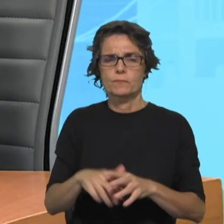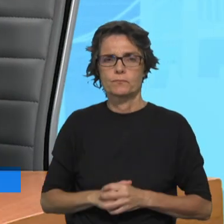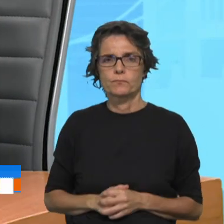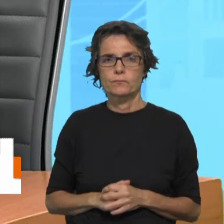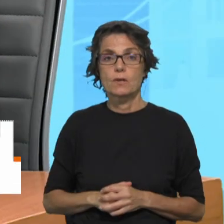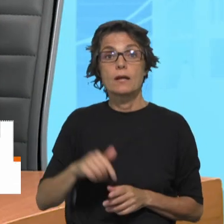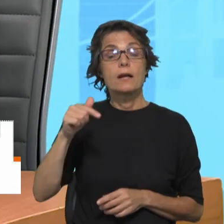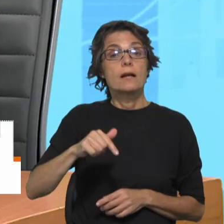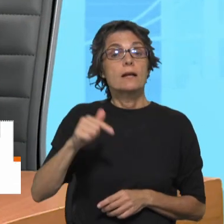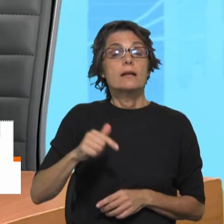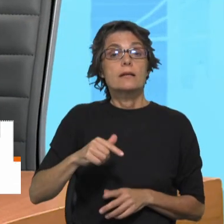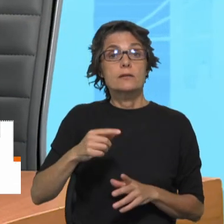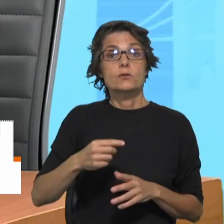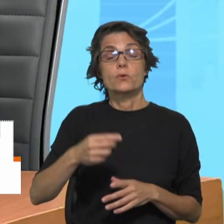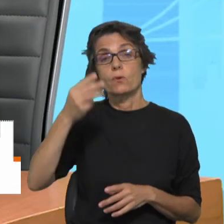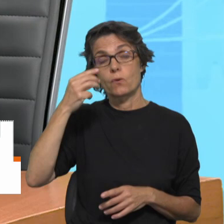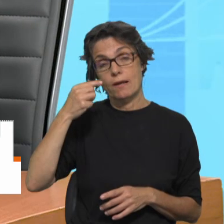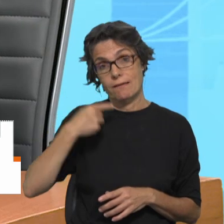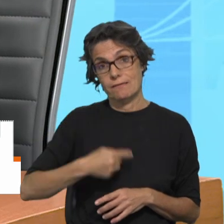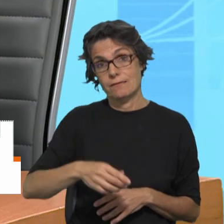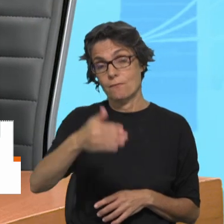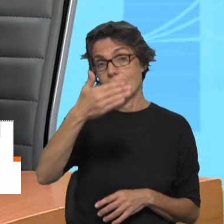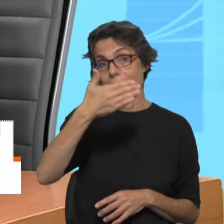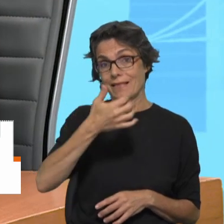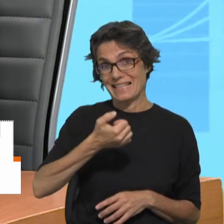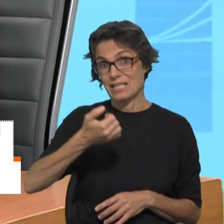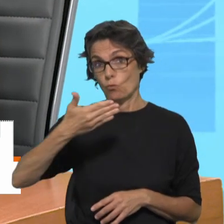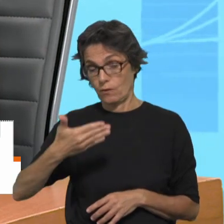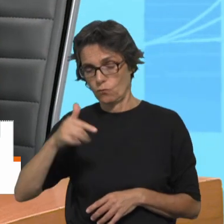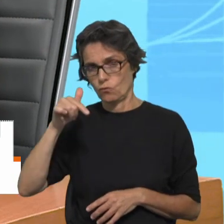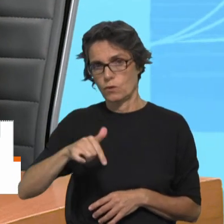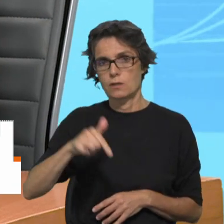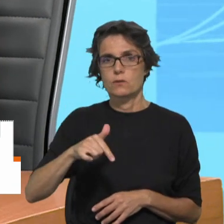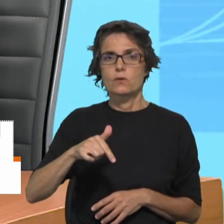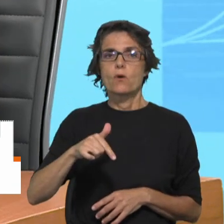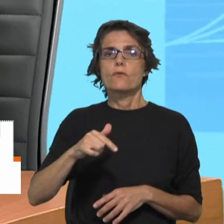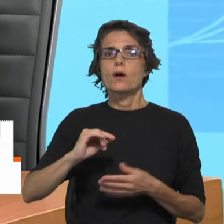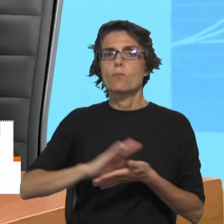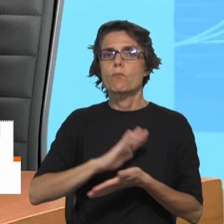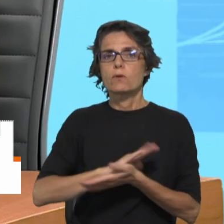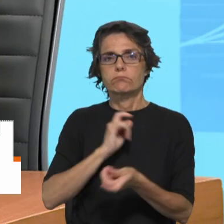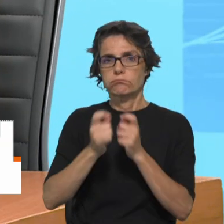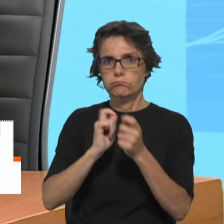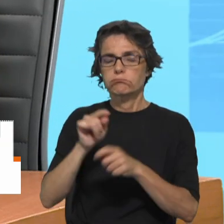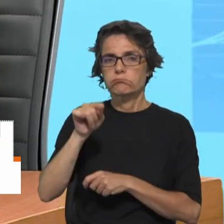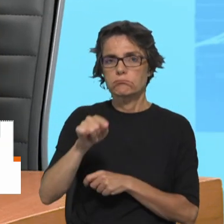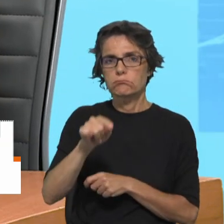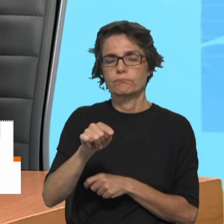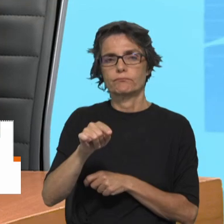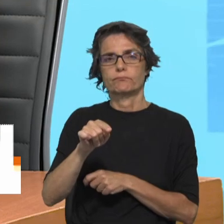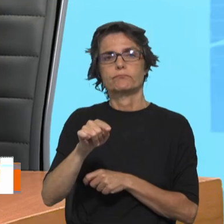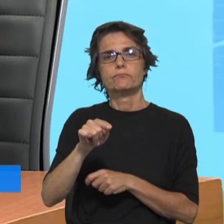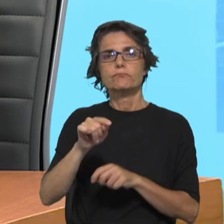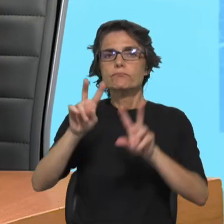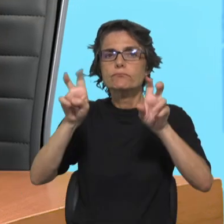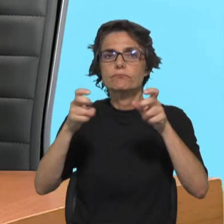51ª semana. Como habitualmente, teremos a conferência de imprensa, onde aproveitamos para lançar o